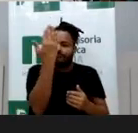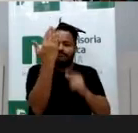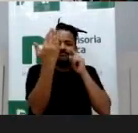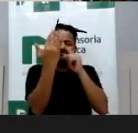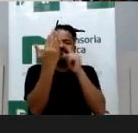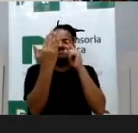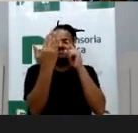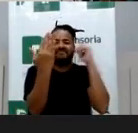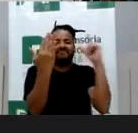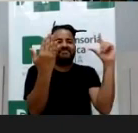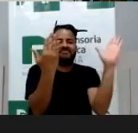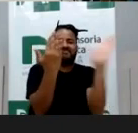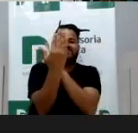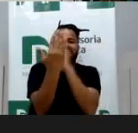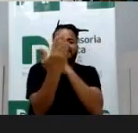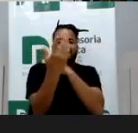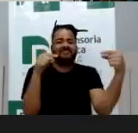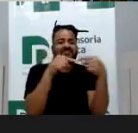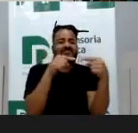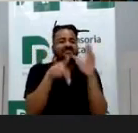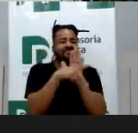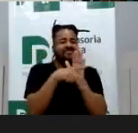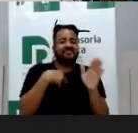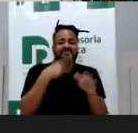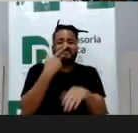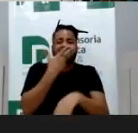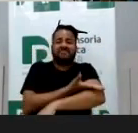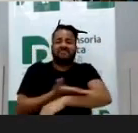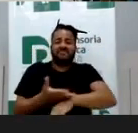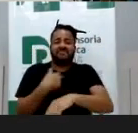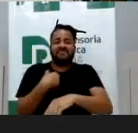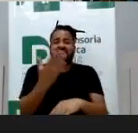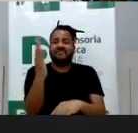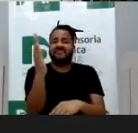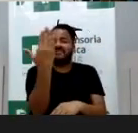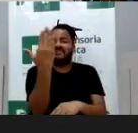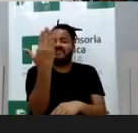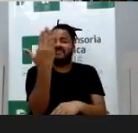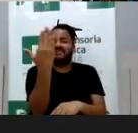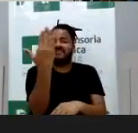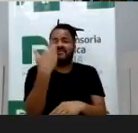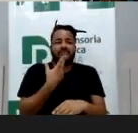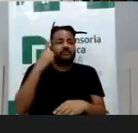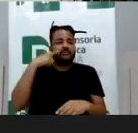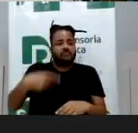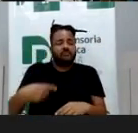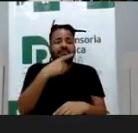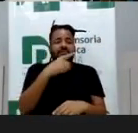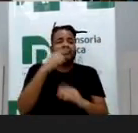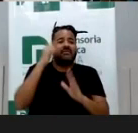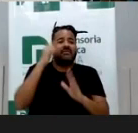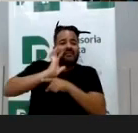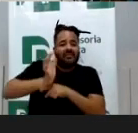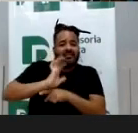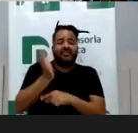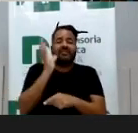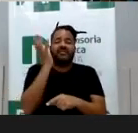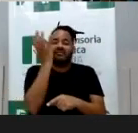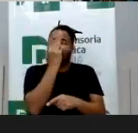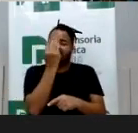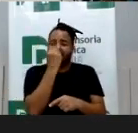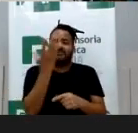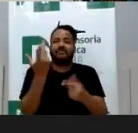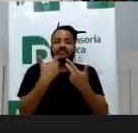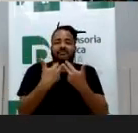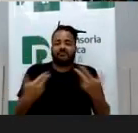filtros das redes sociais, pessoas que estão tão acostumadas a fazer o tempo inteiro vídeos, fotos de redes sociais em que